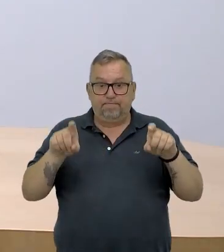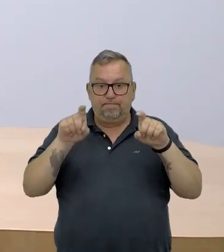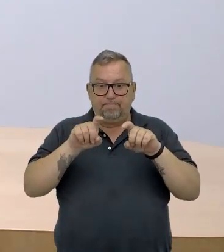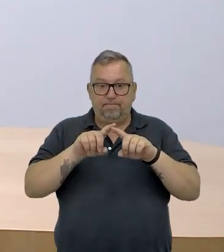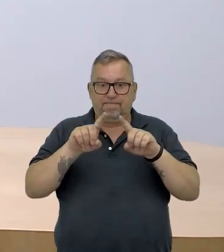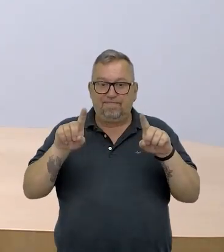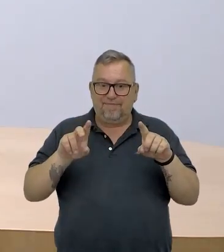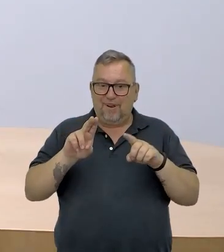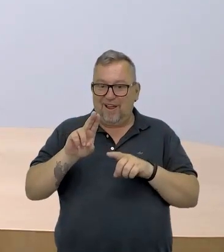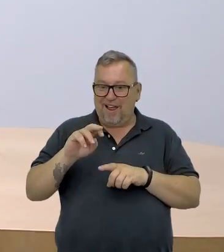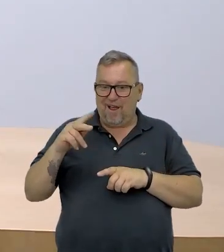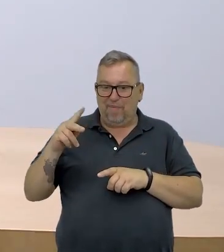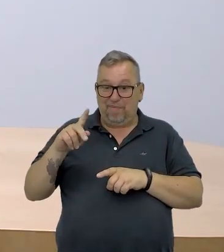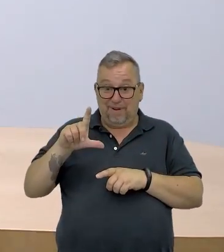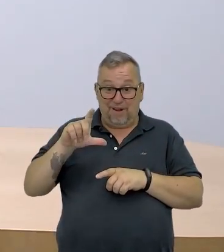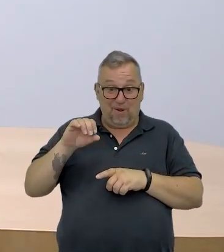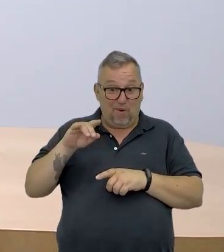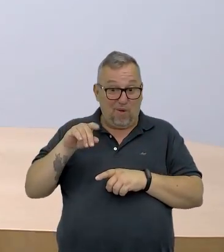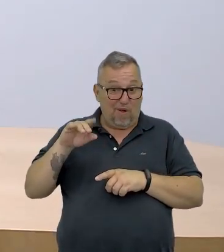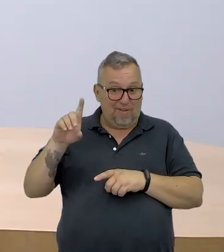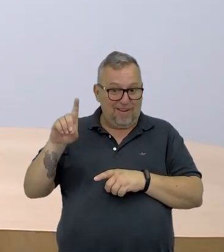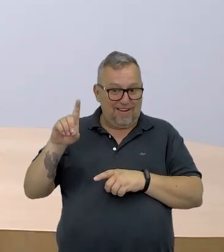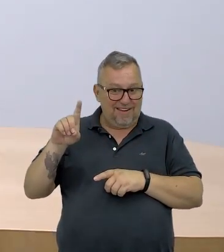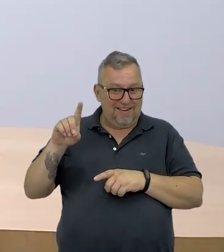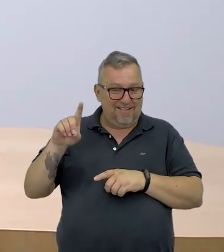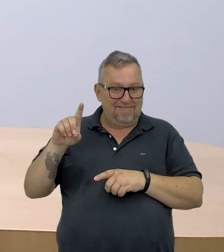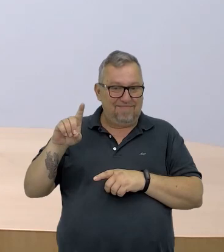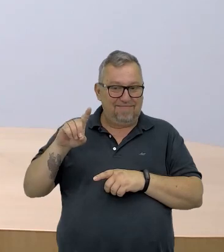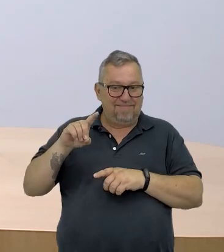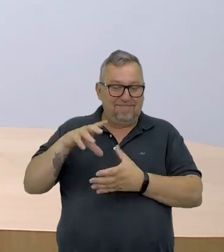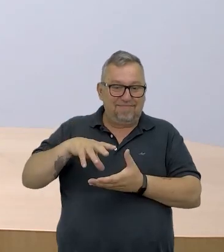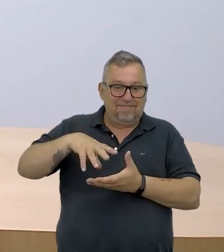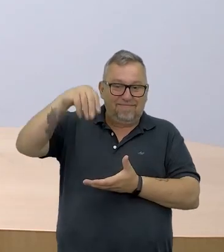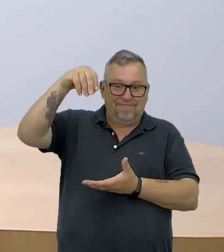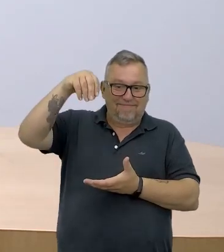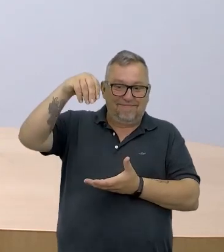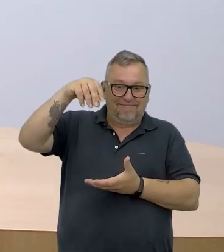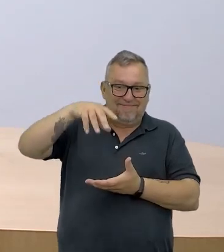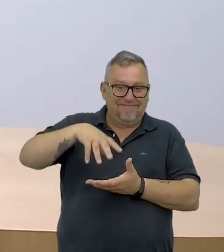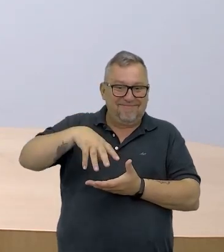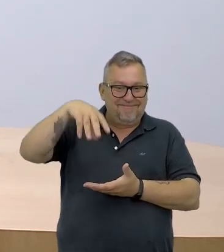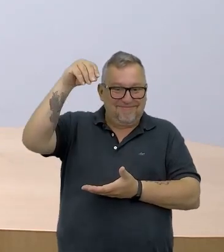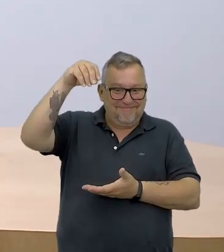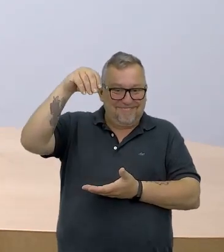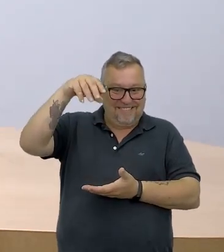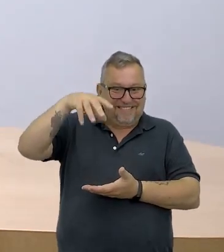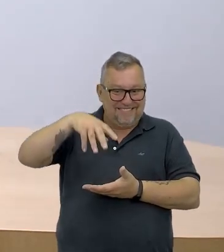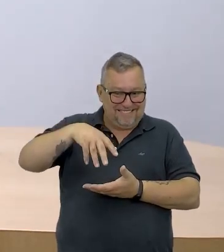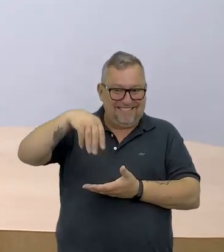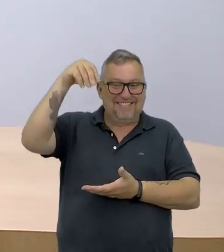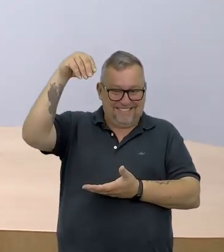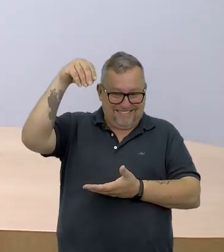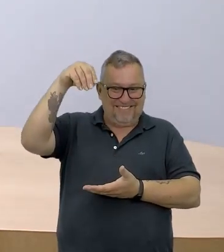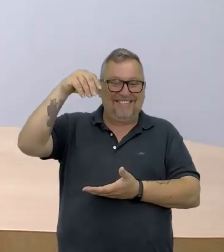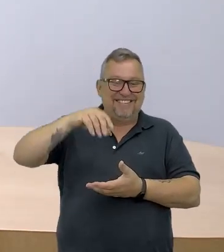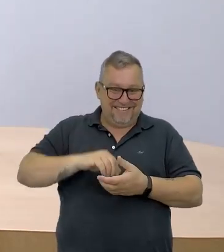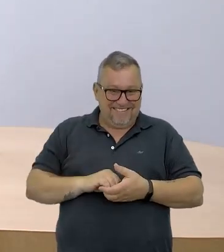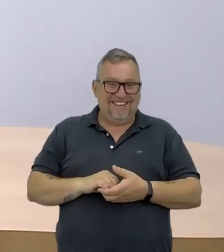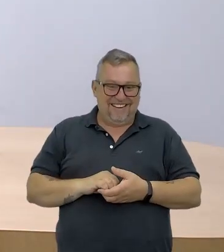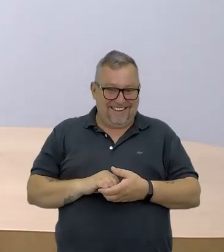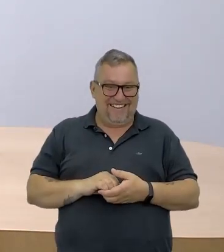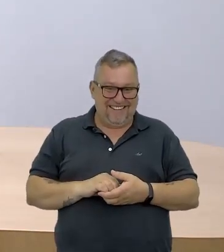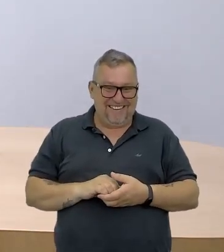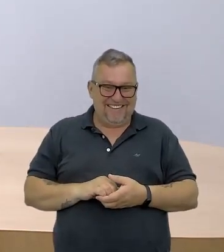upload. Olha que bonita essa palavra, upload. Como é fala upload em libras? Ah, ele soletrou, né? Upload, subir, né? Ah, legal,